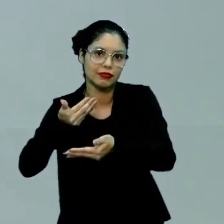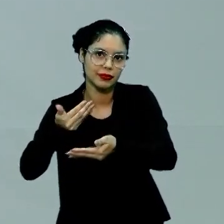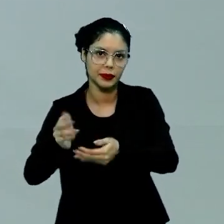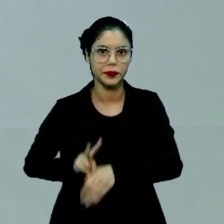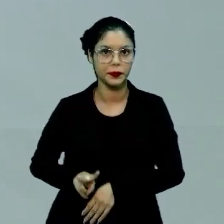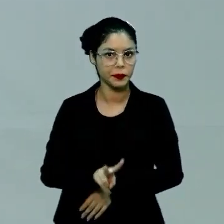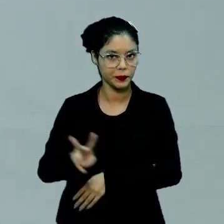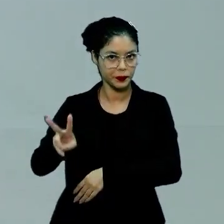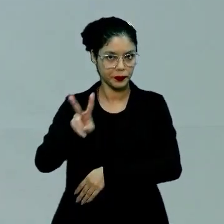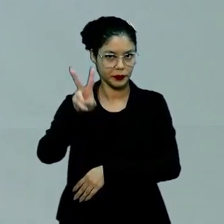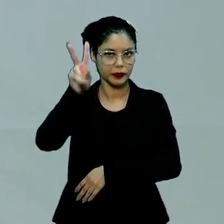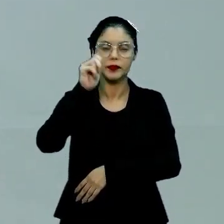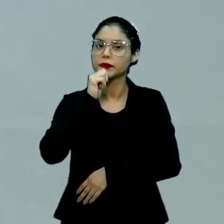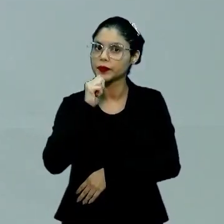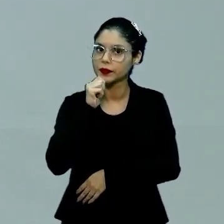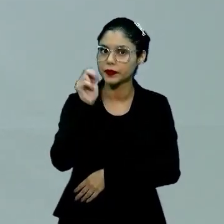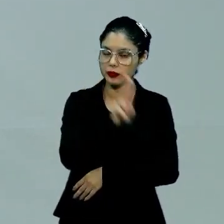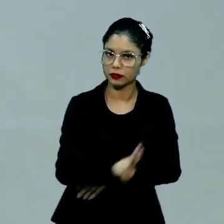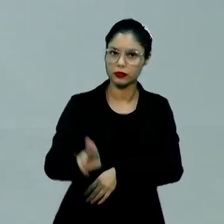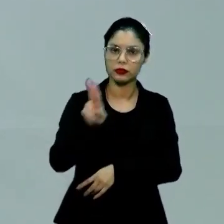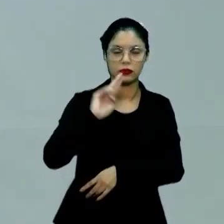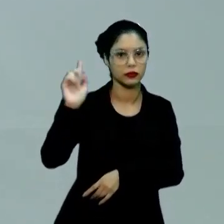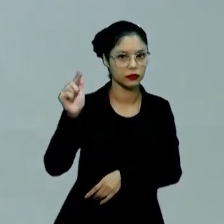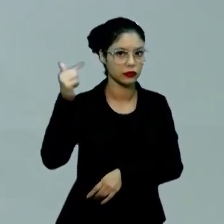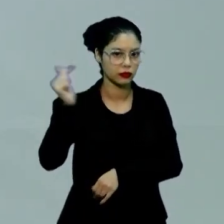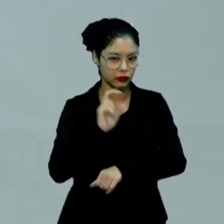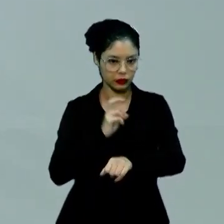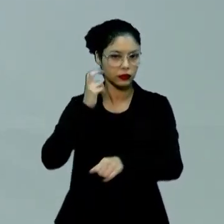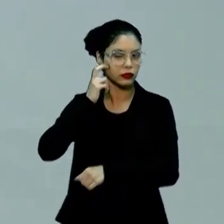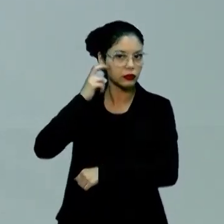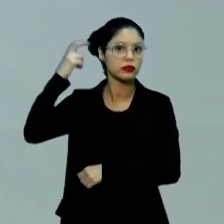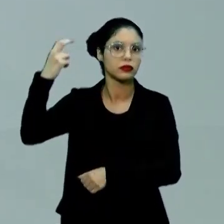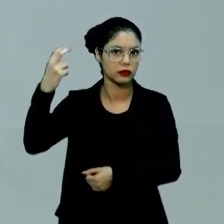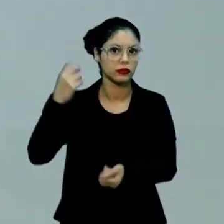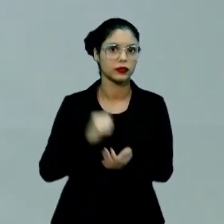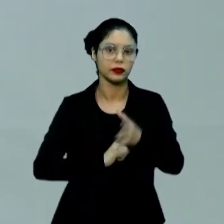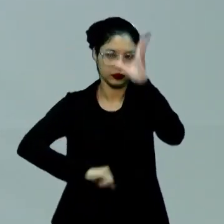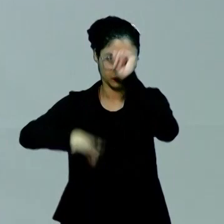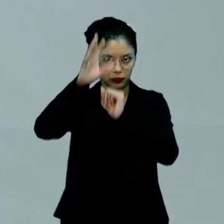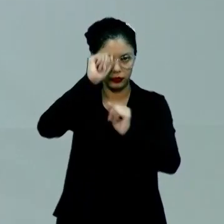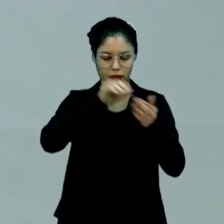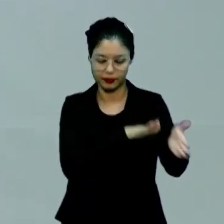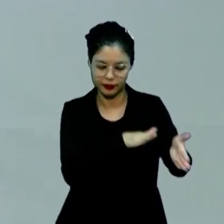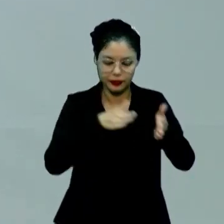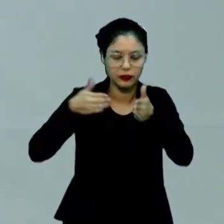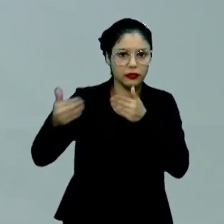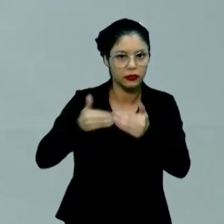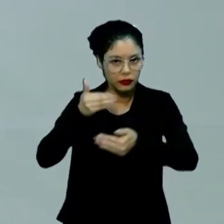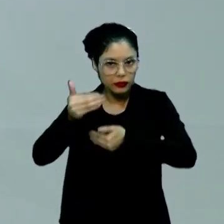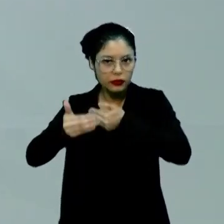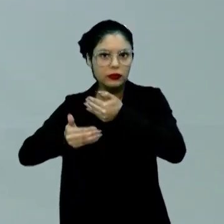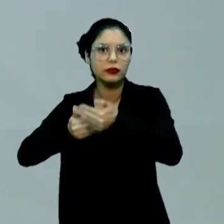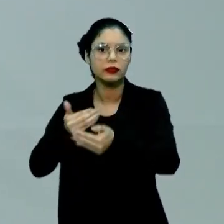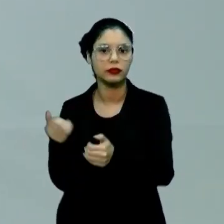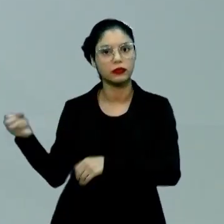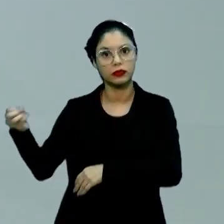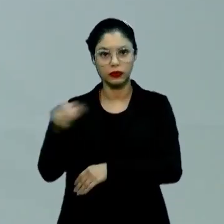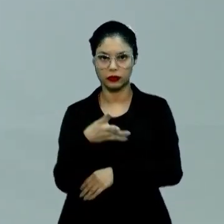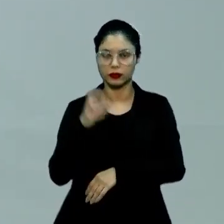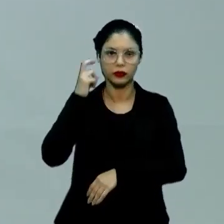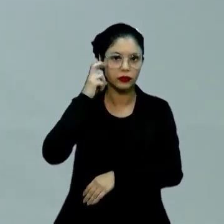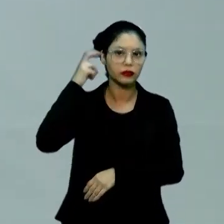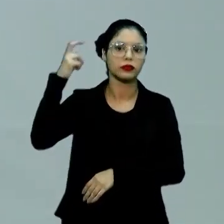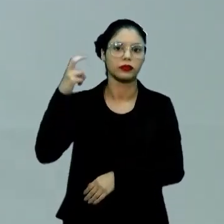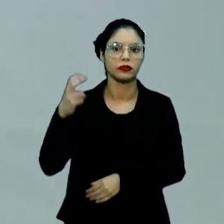valorização e usar aquela cultura, aquele conhecimento para, a partir dali, desenvolver uma nova cultura,